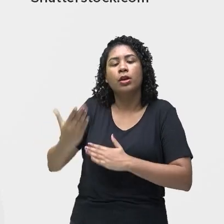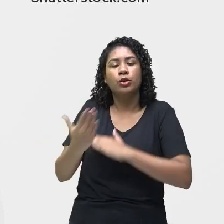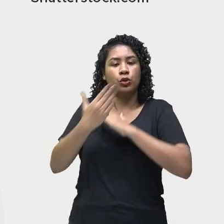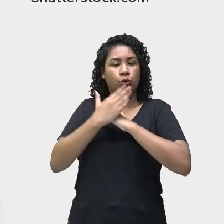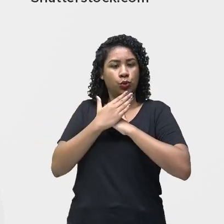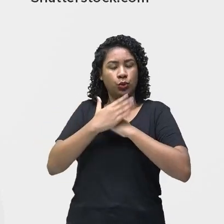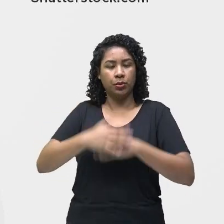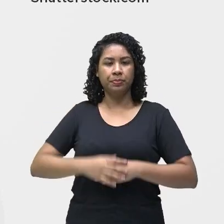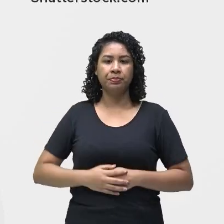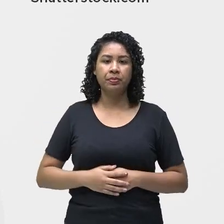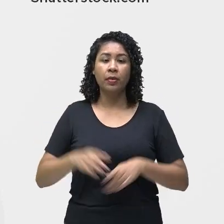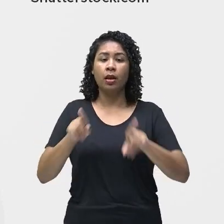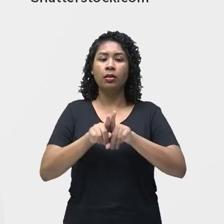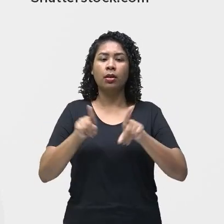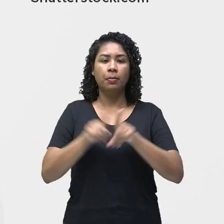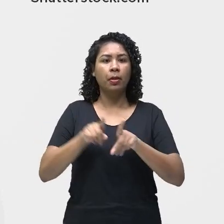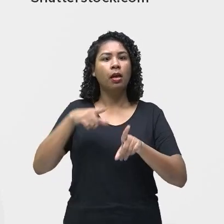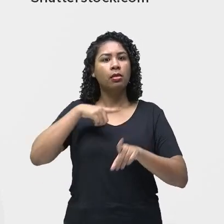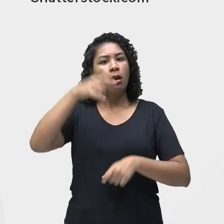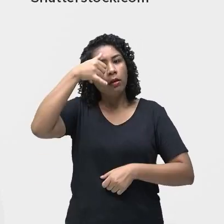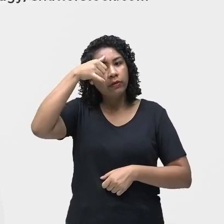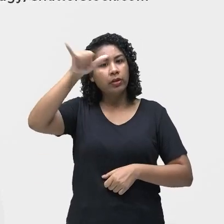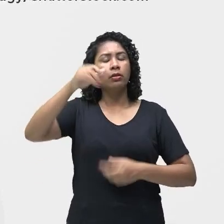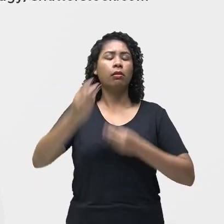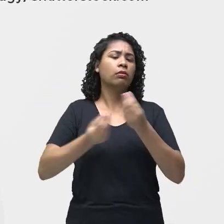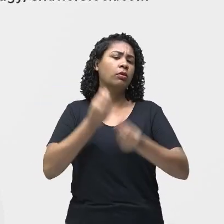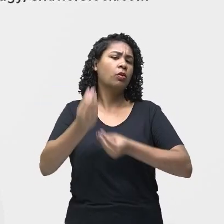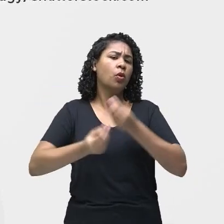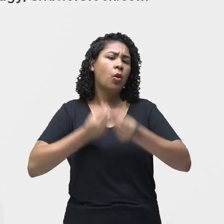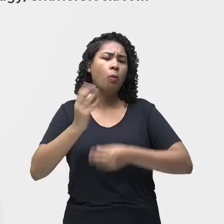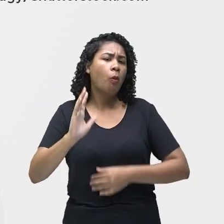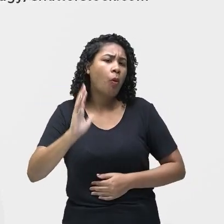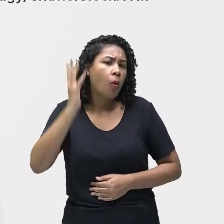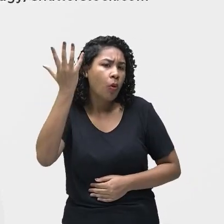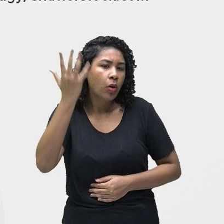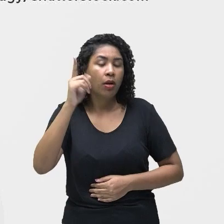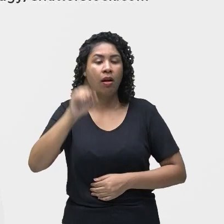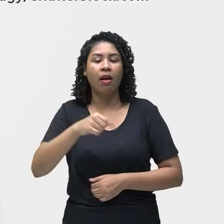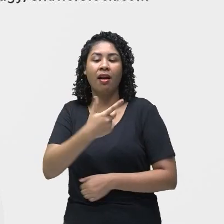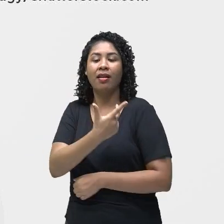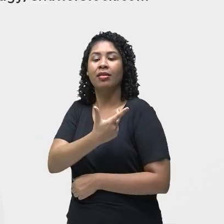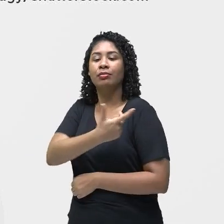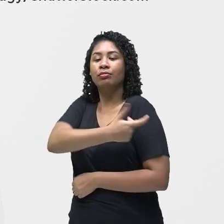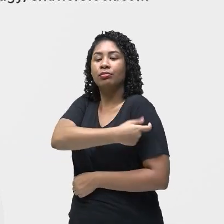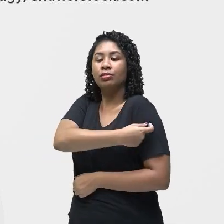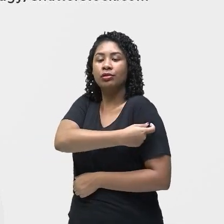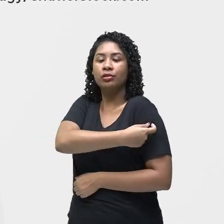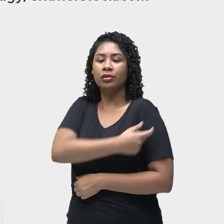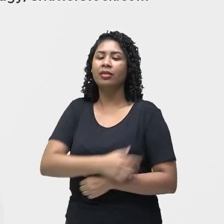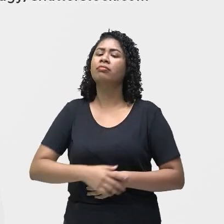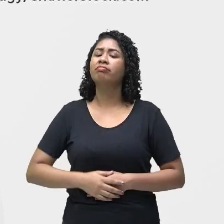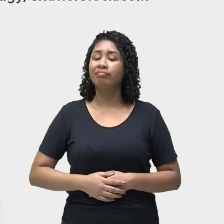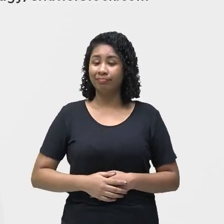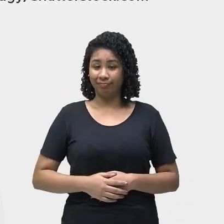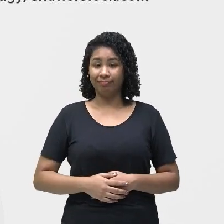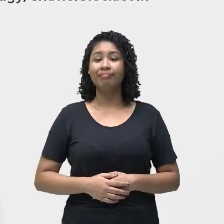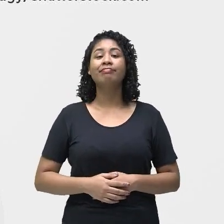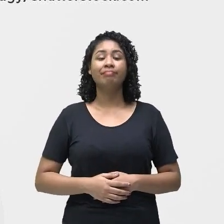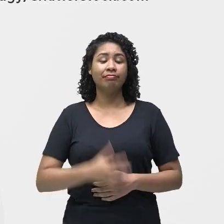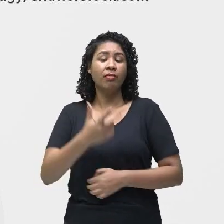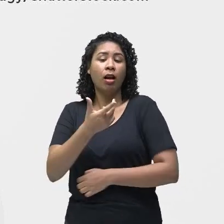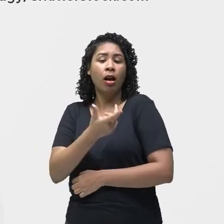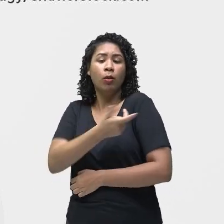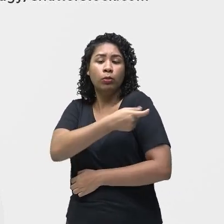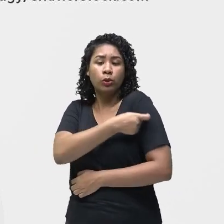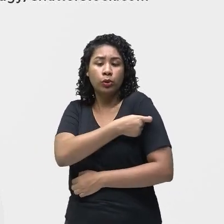Mas tem também a forma de prevenir. E a prevenção é uma vacina, né? Contra a gripe, que protege a